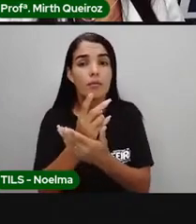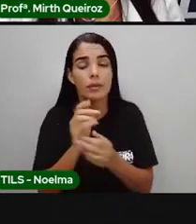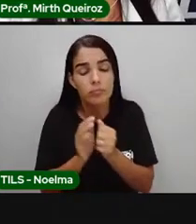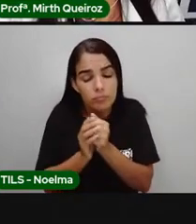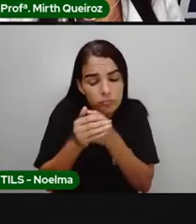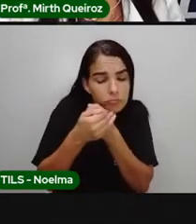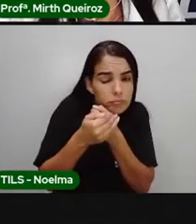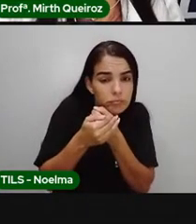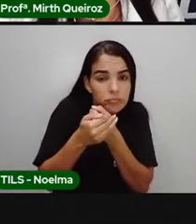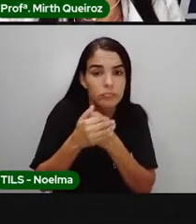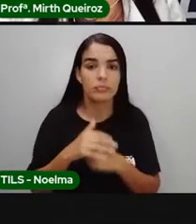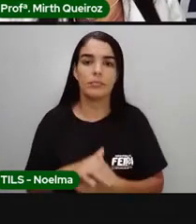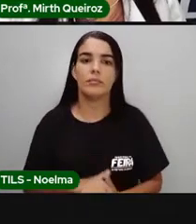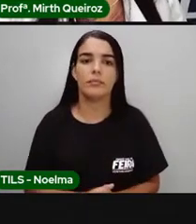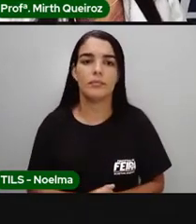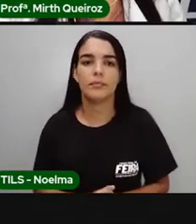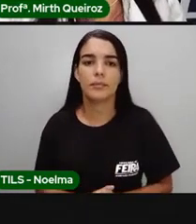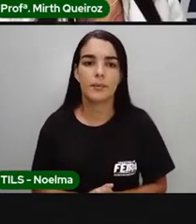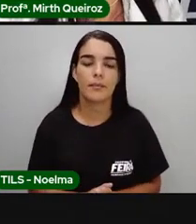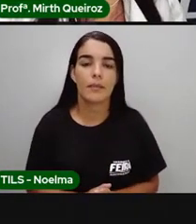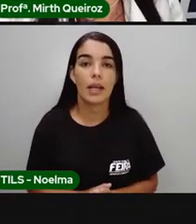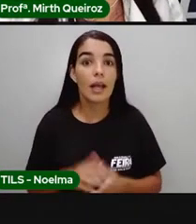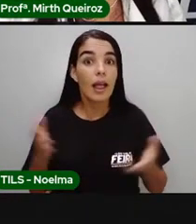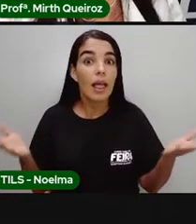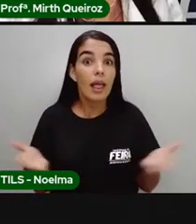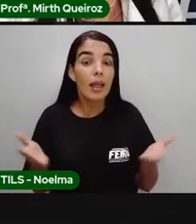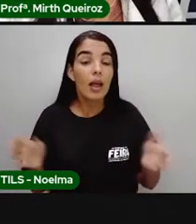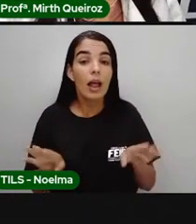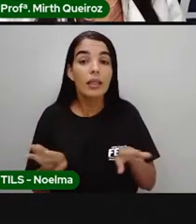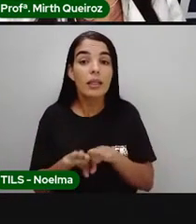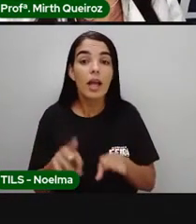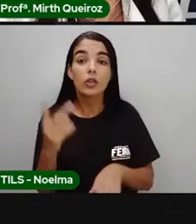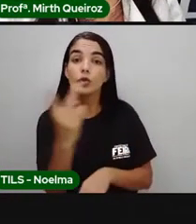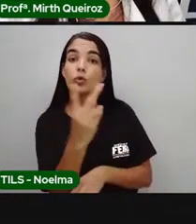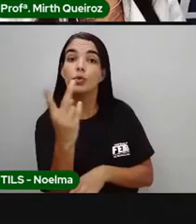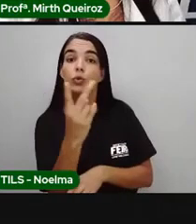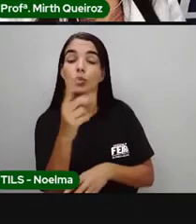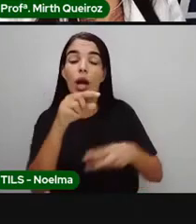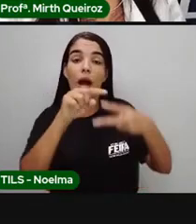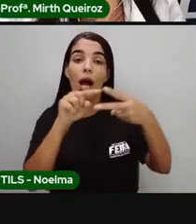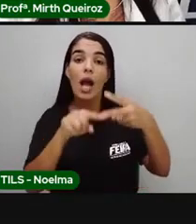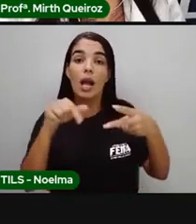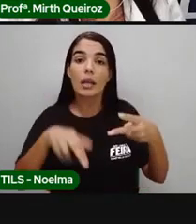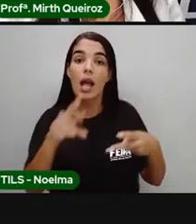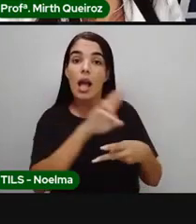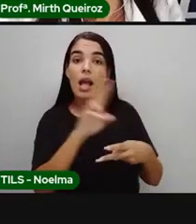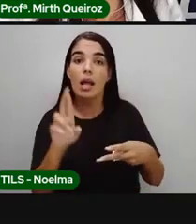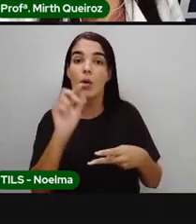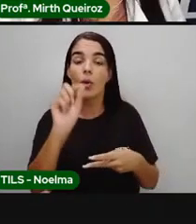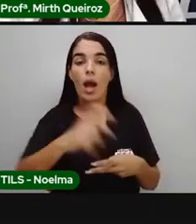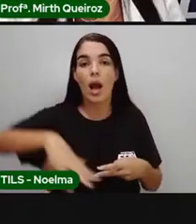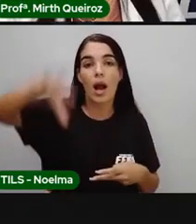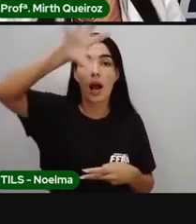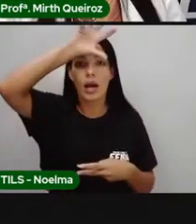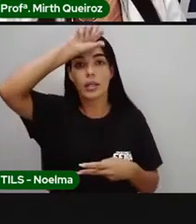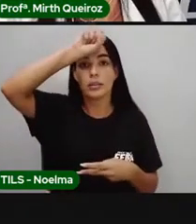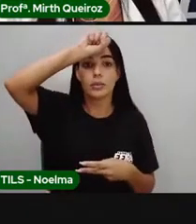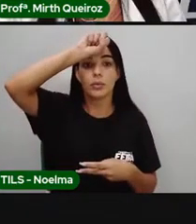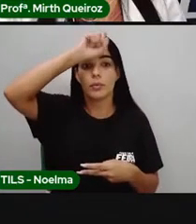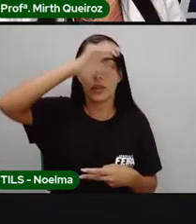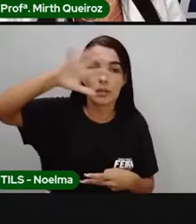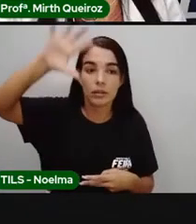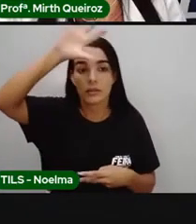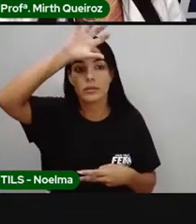disfarçada. Aí nós temos dois tipos de religiões principais, né? O Candomblé e o Umbanda.